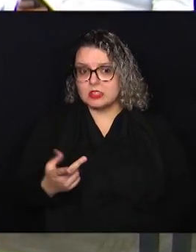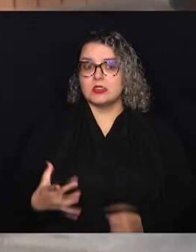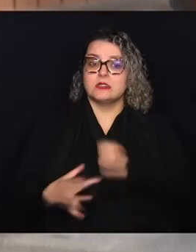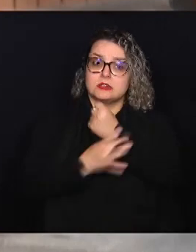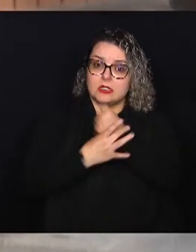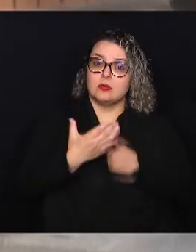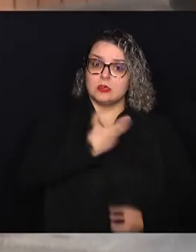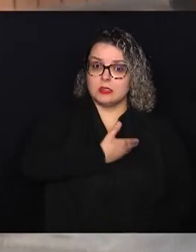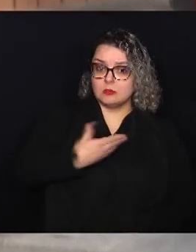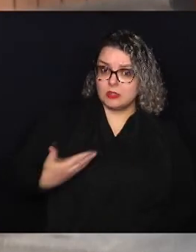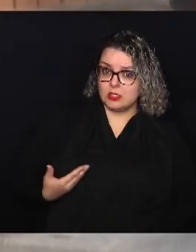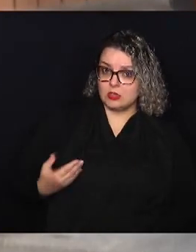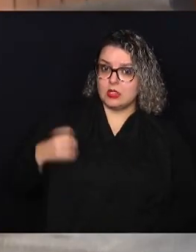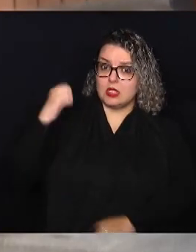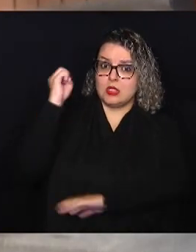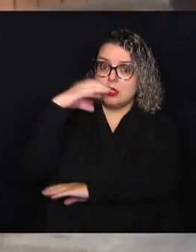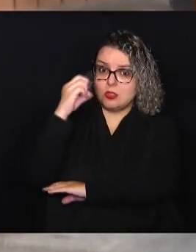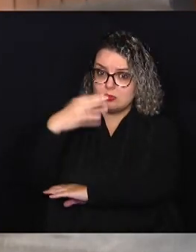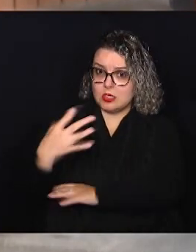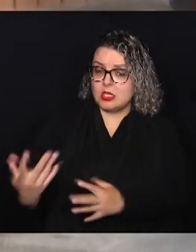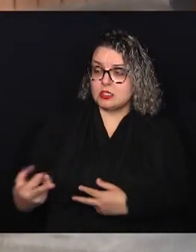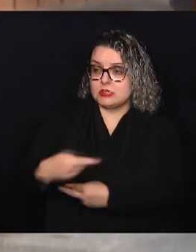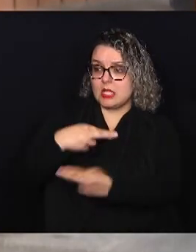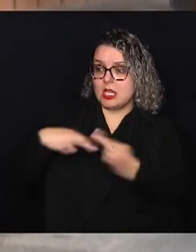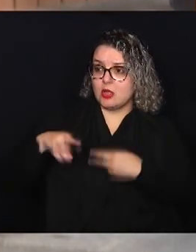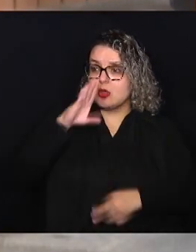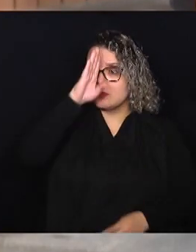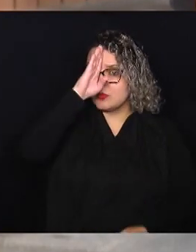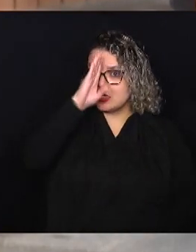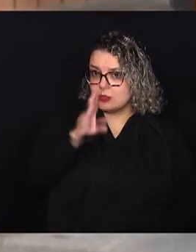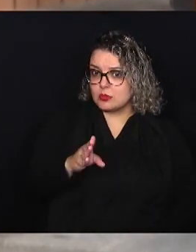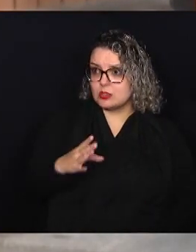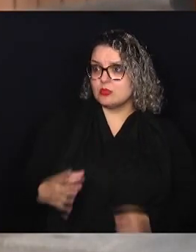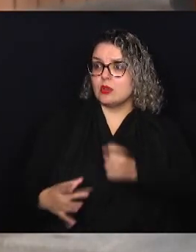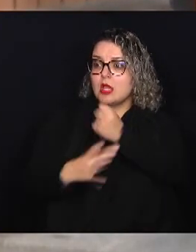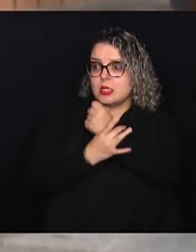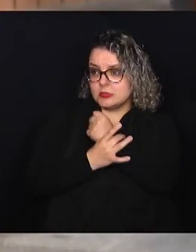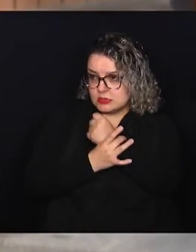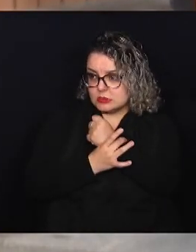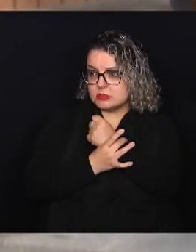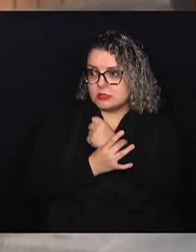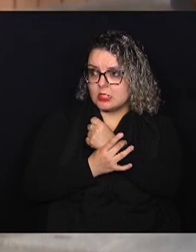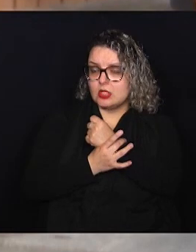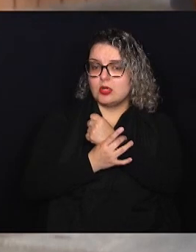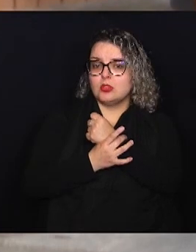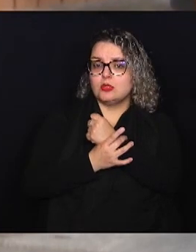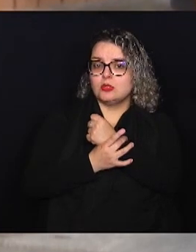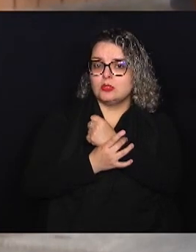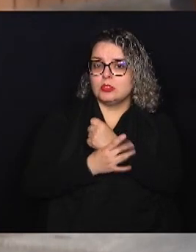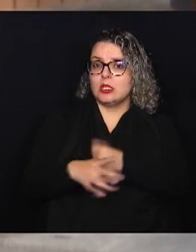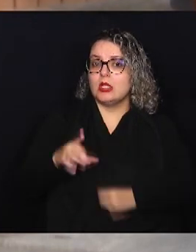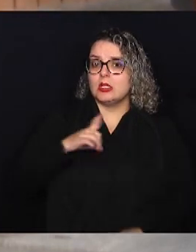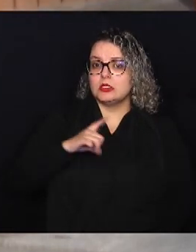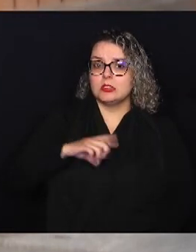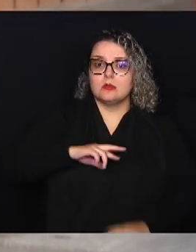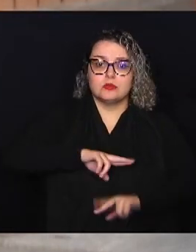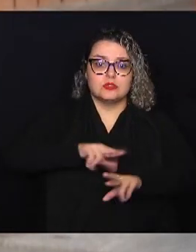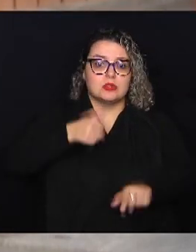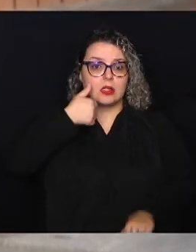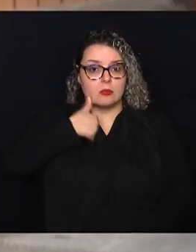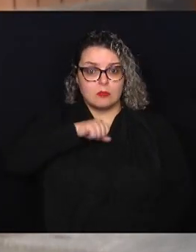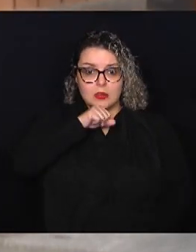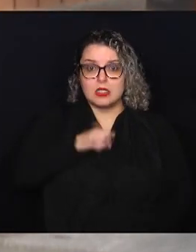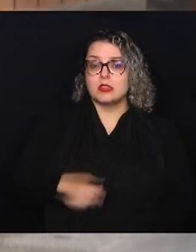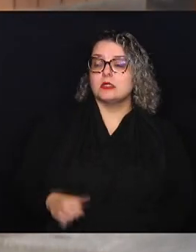pública. A iluminação está atrelada principalmente com a segurança. Nós temos muitas mães, mulheres